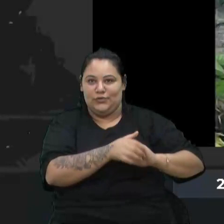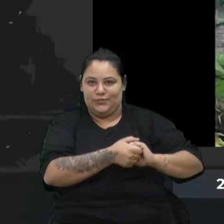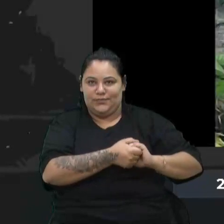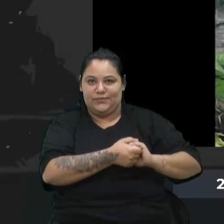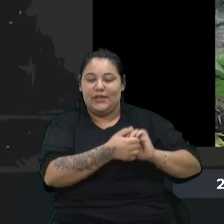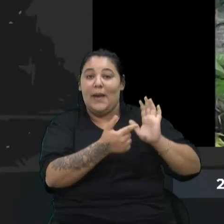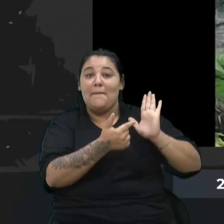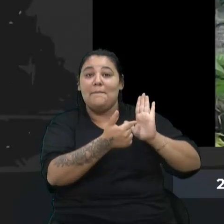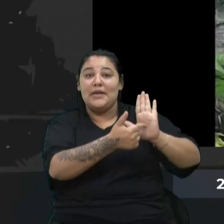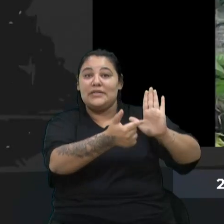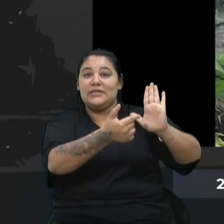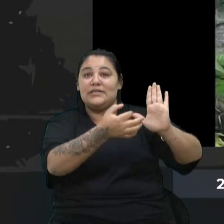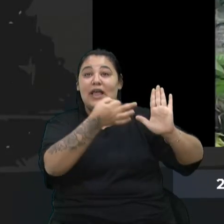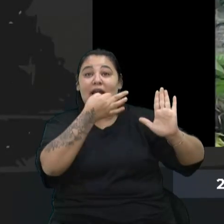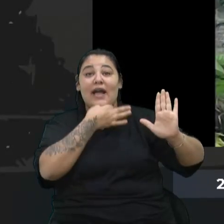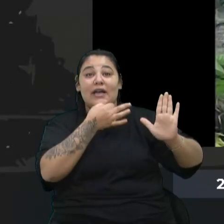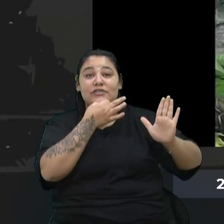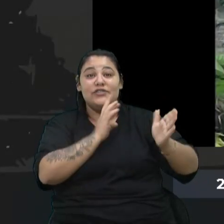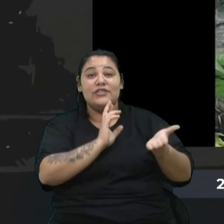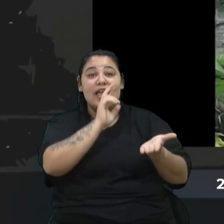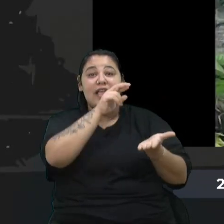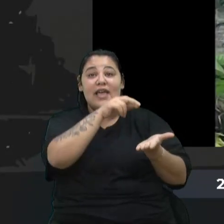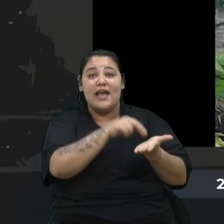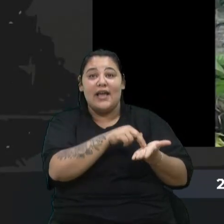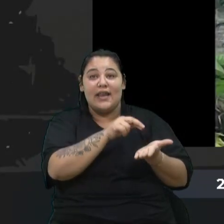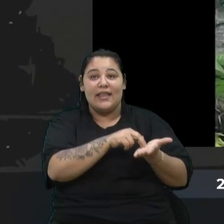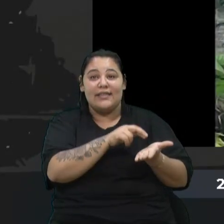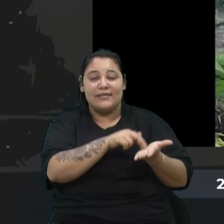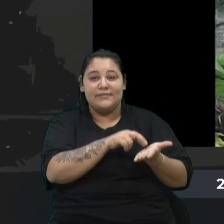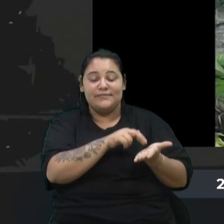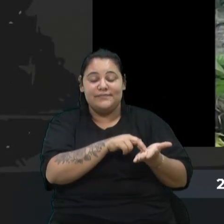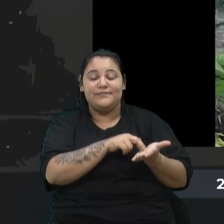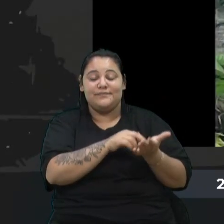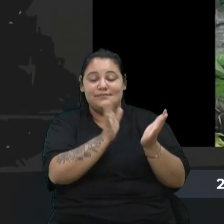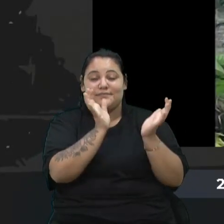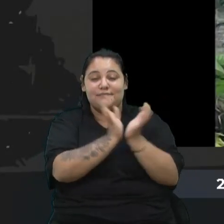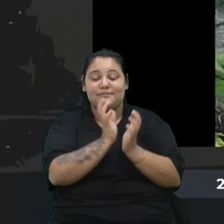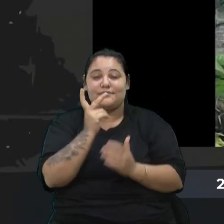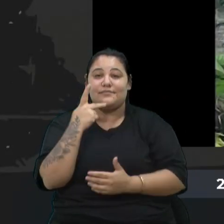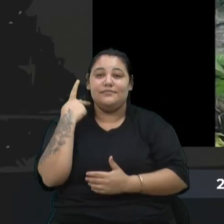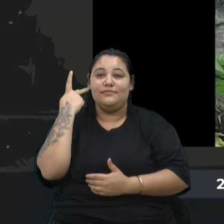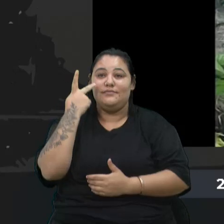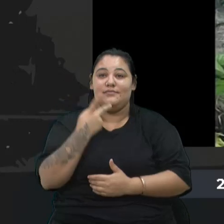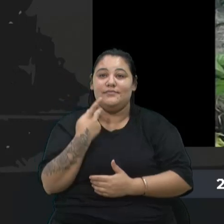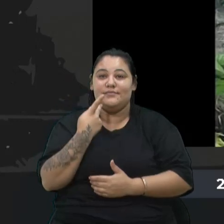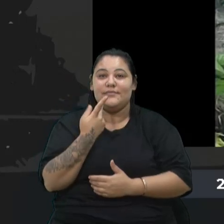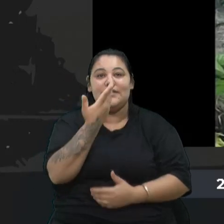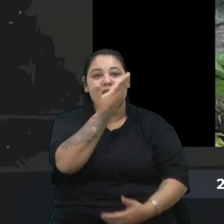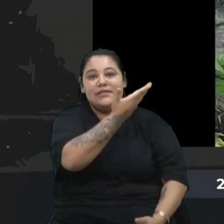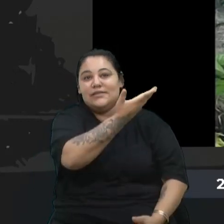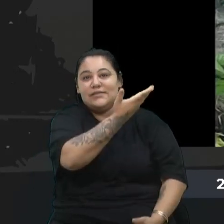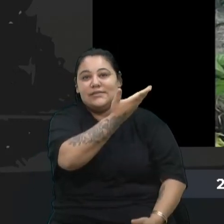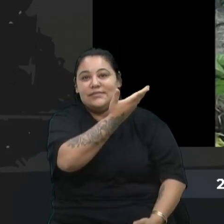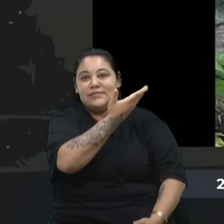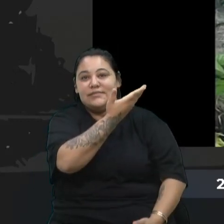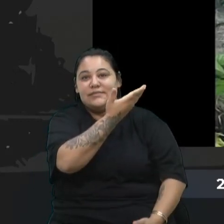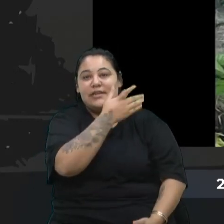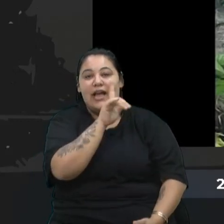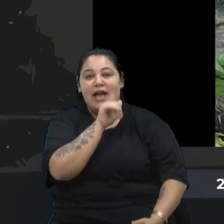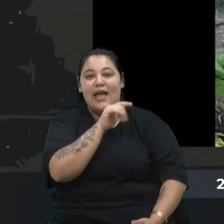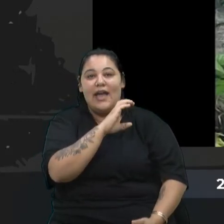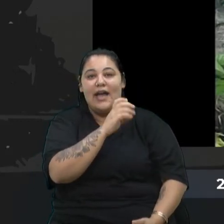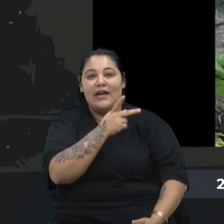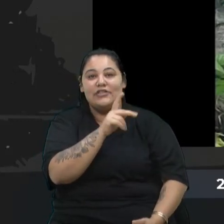a Caxias Real para os colegas vereadores, essa é a chapa,